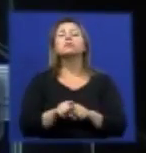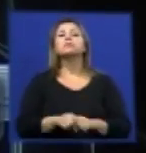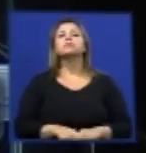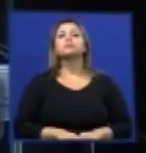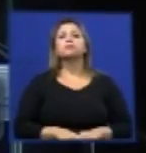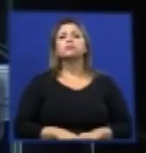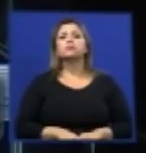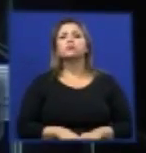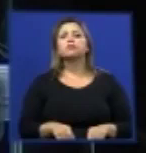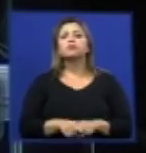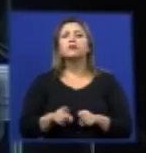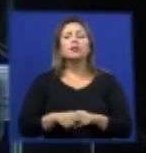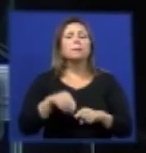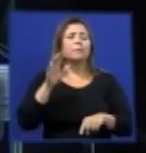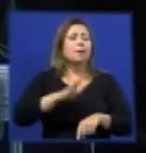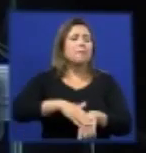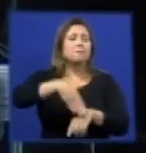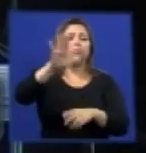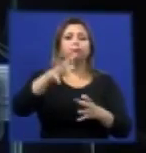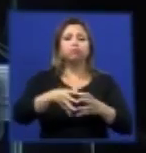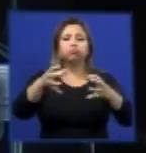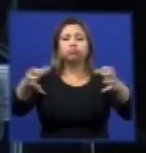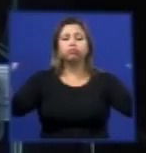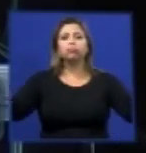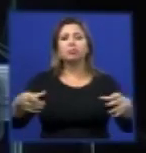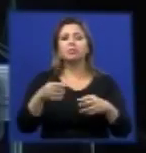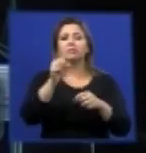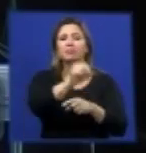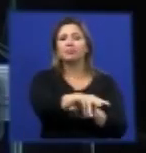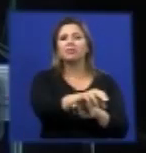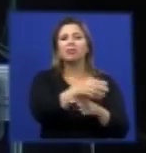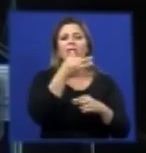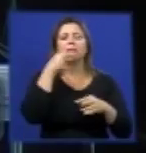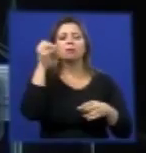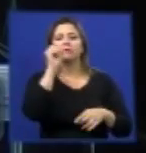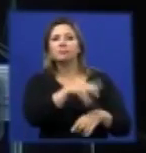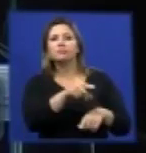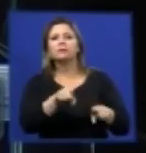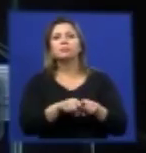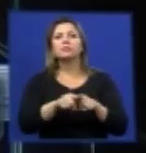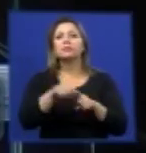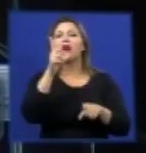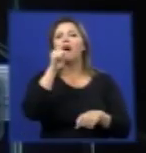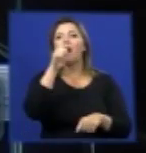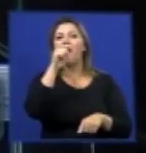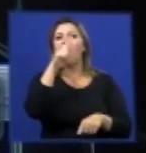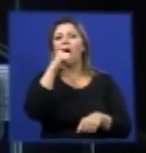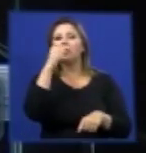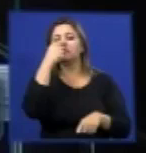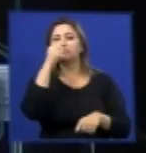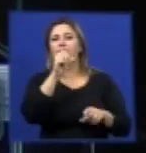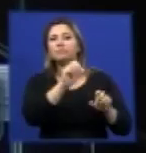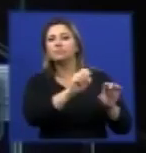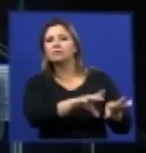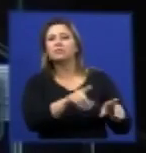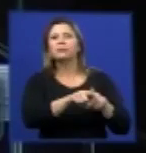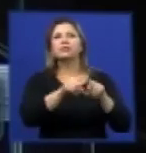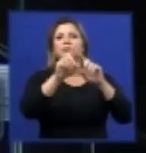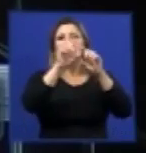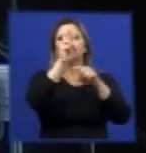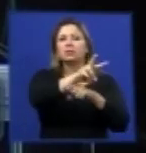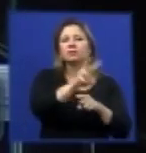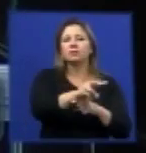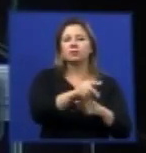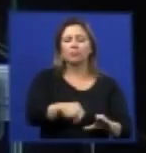oferta de água isso obriga essas populações a terem subsistemas de armazenamentos e aí eu cito as caixas d'água as